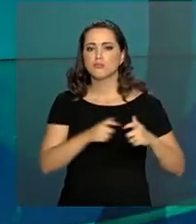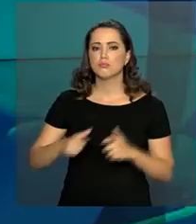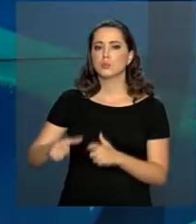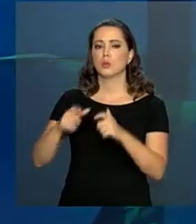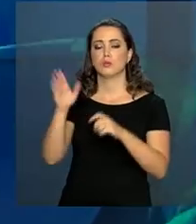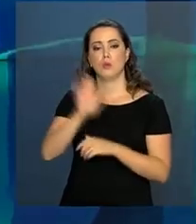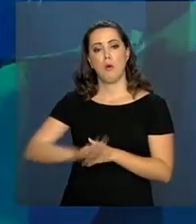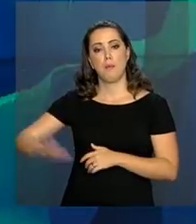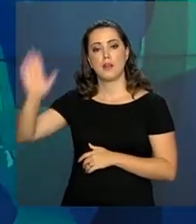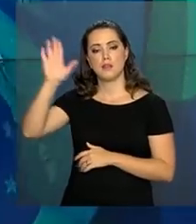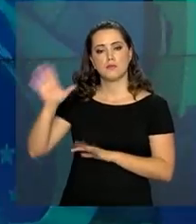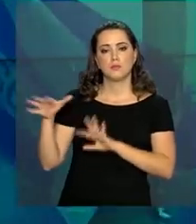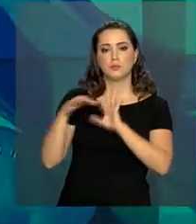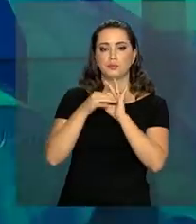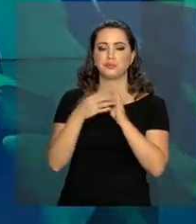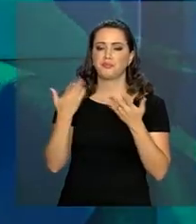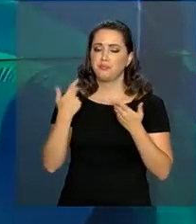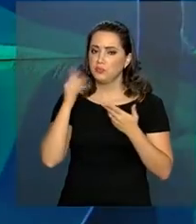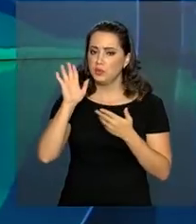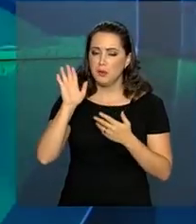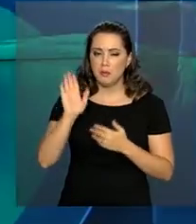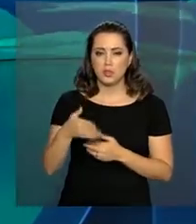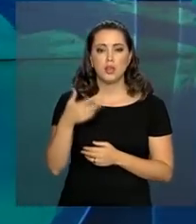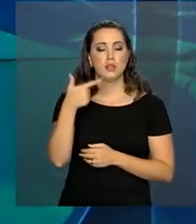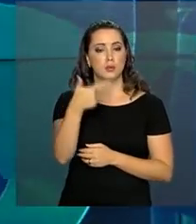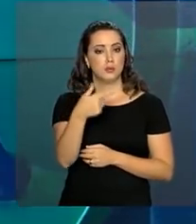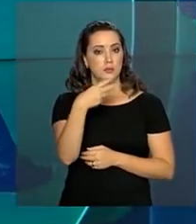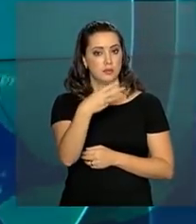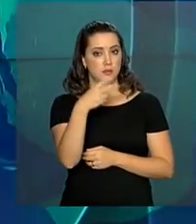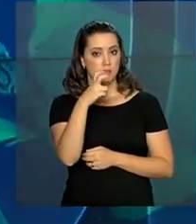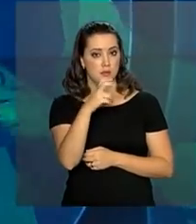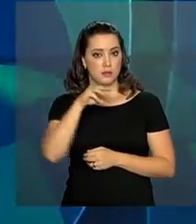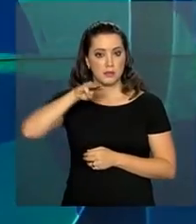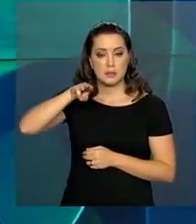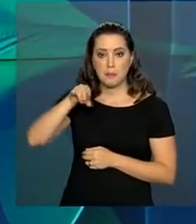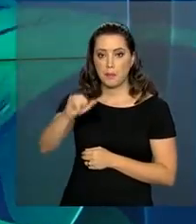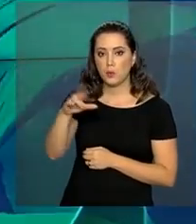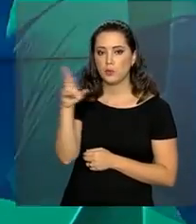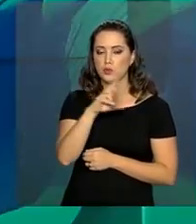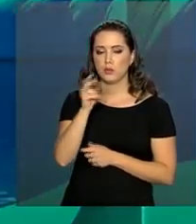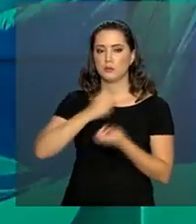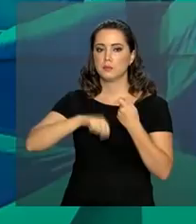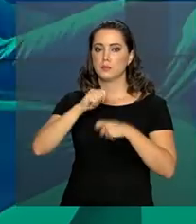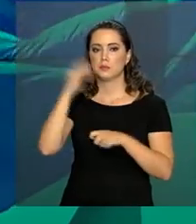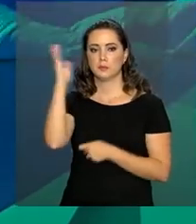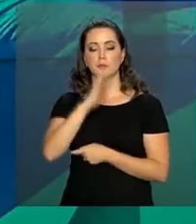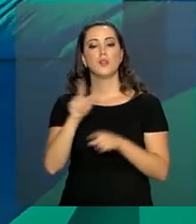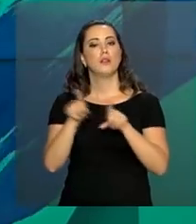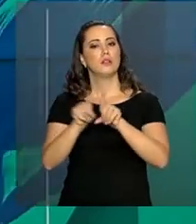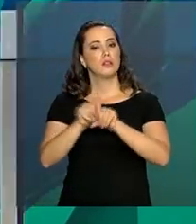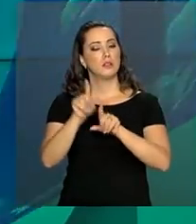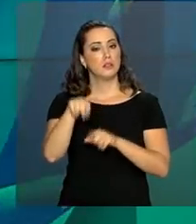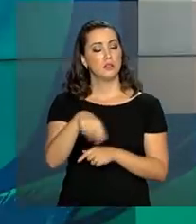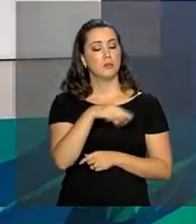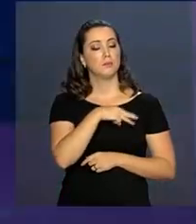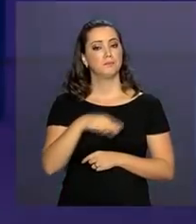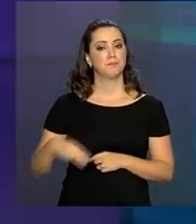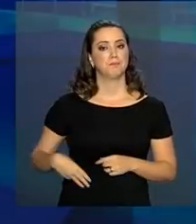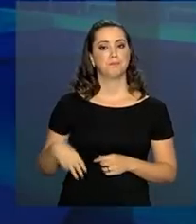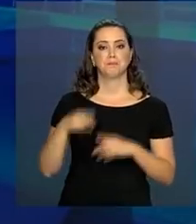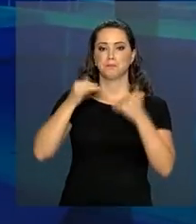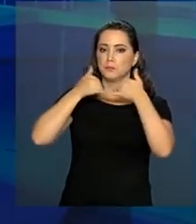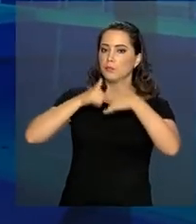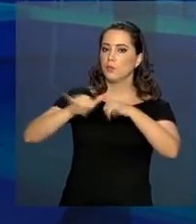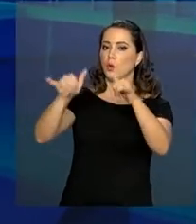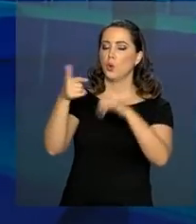Essas parcerias renderam mais de R 235 bilhões para a economia brasileira. Além disso, segundo o ministro de Minas e